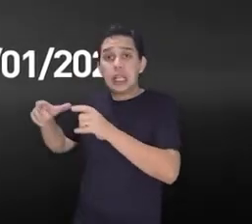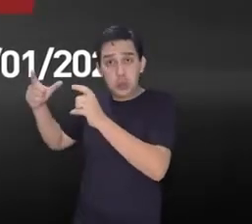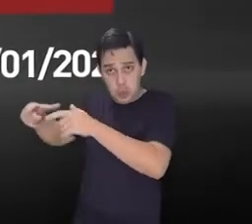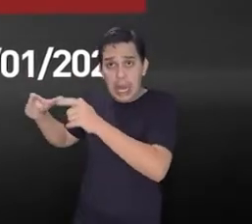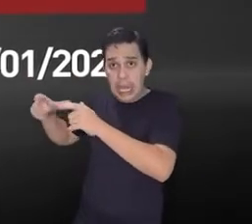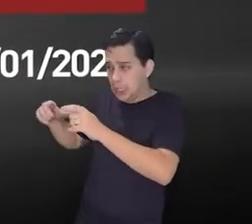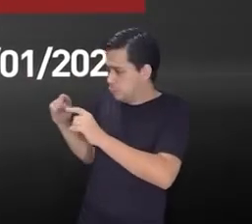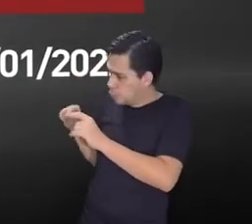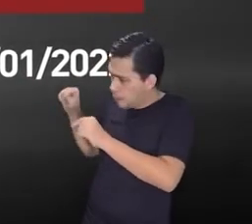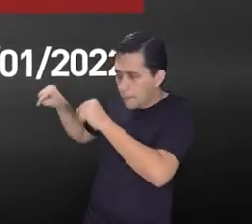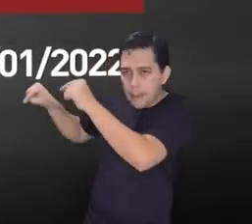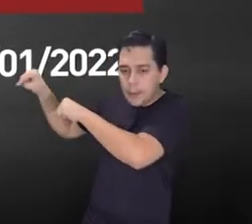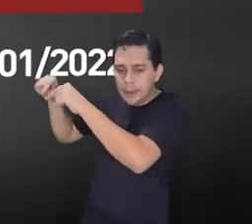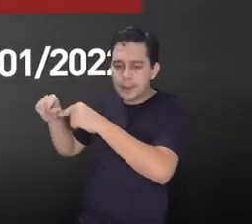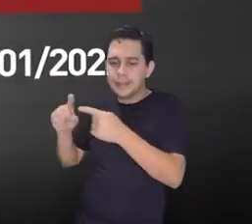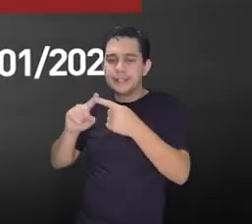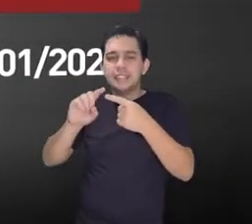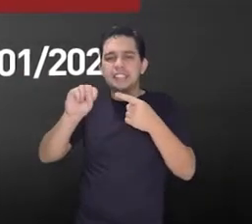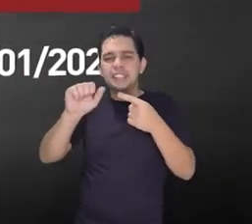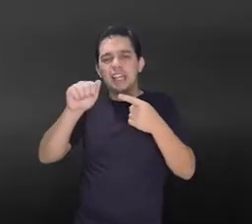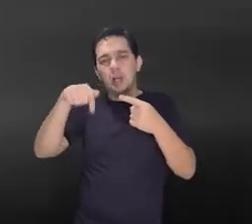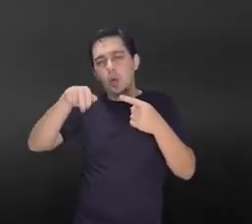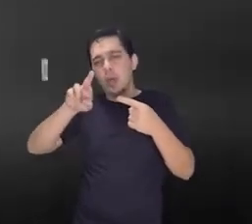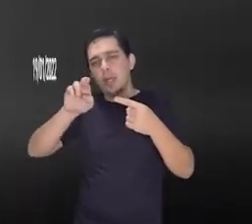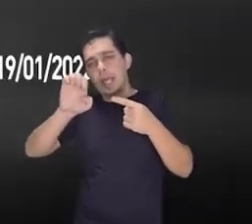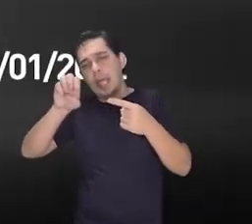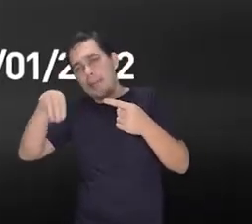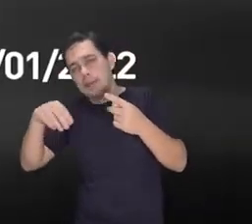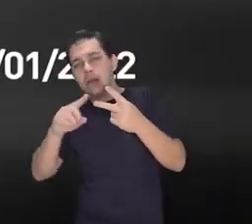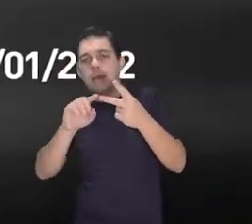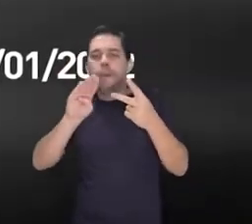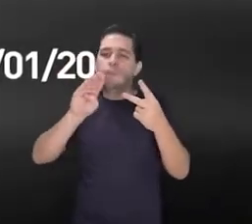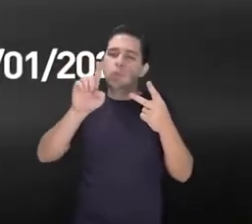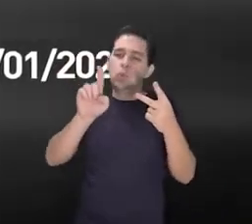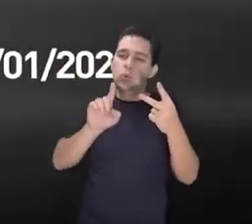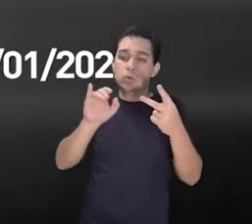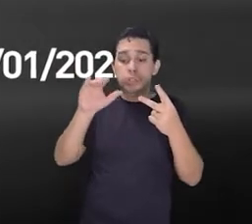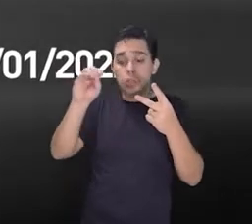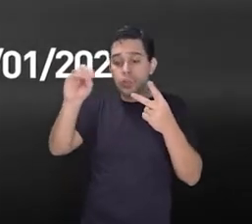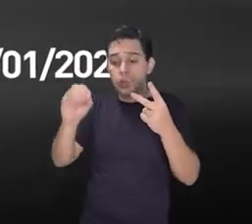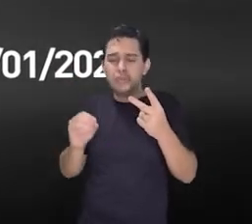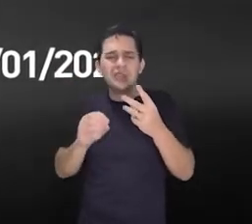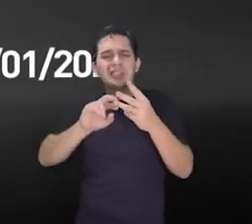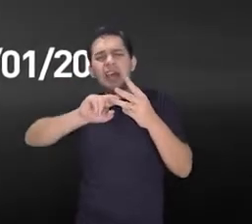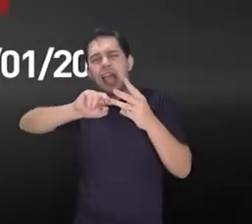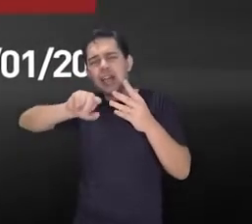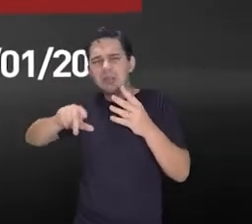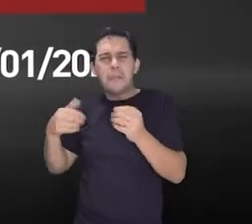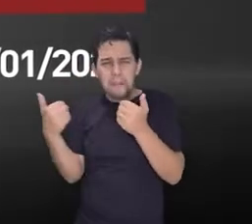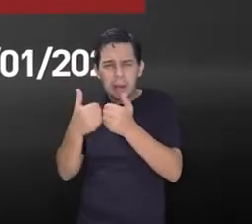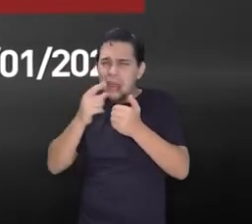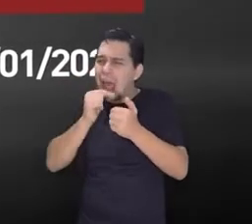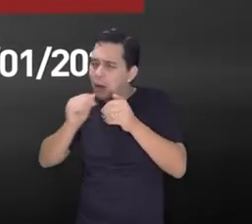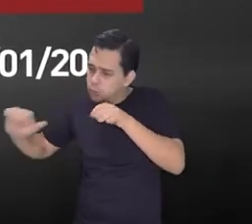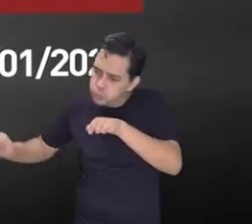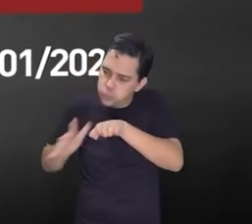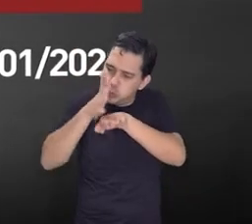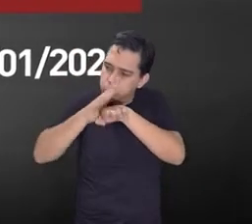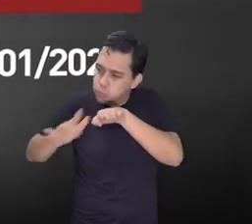inicialmente e posteriormente Cabo Frio, Búzios, entre outros municípios da chamada Baixada Litorânea,